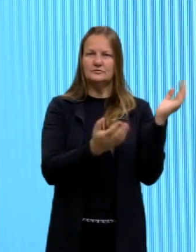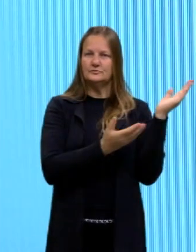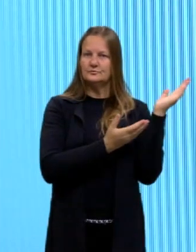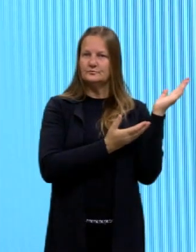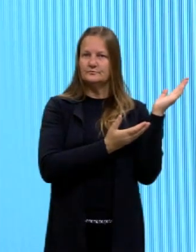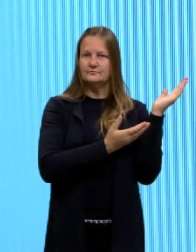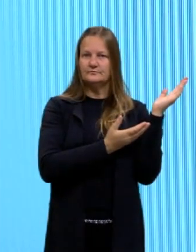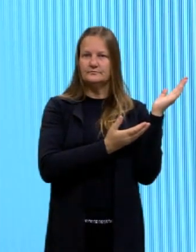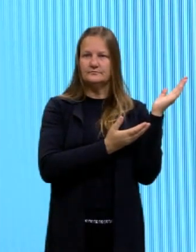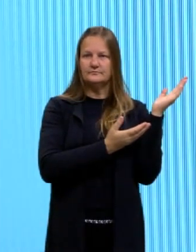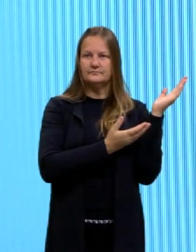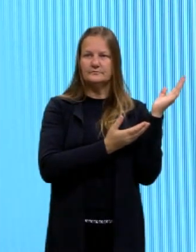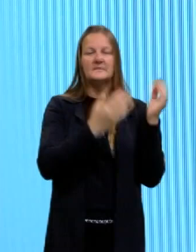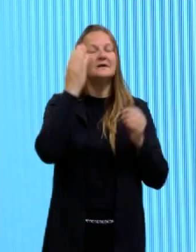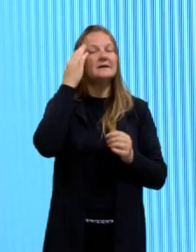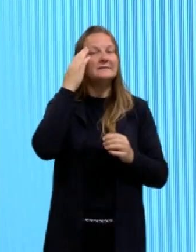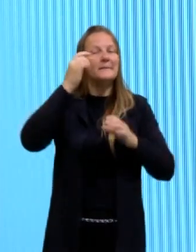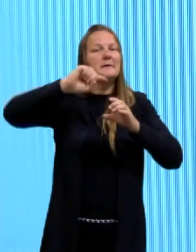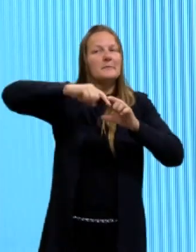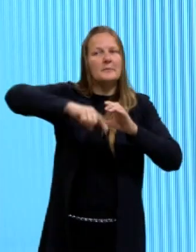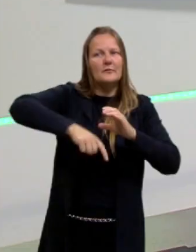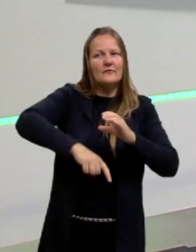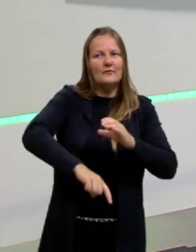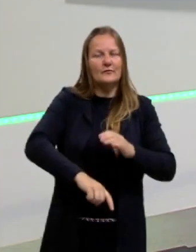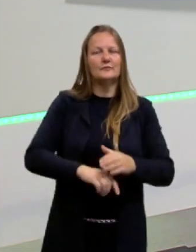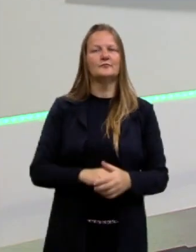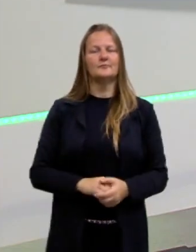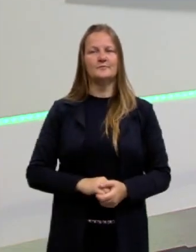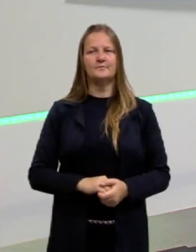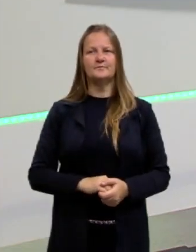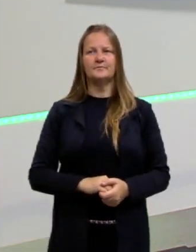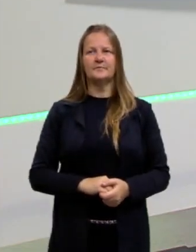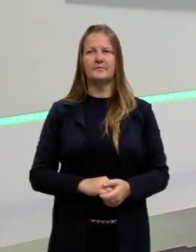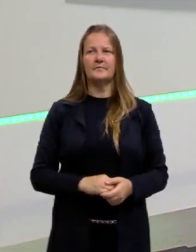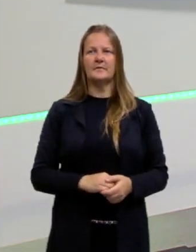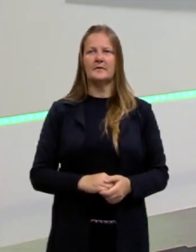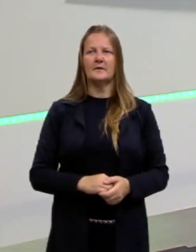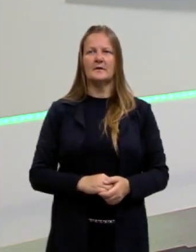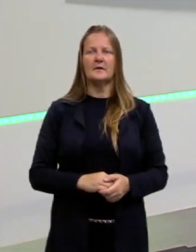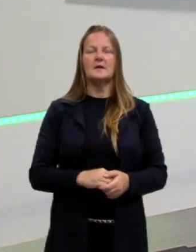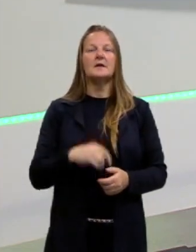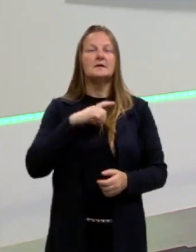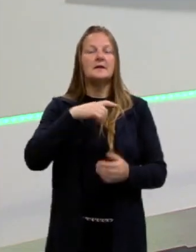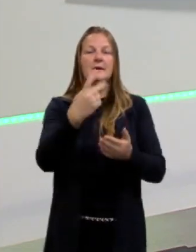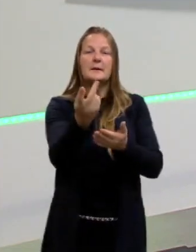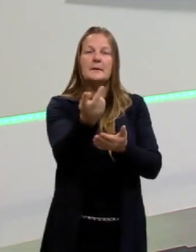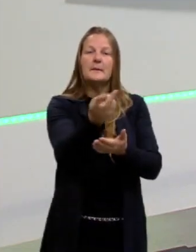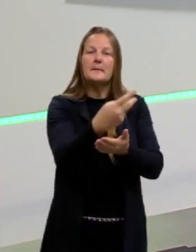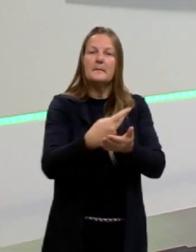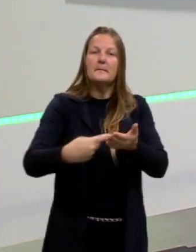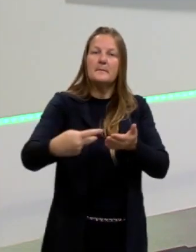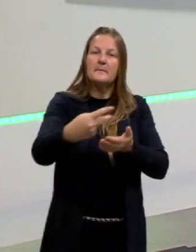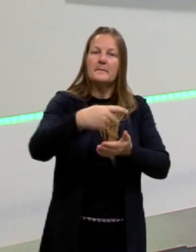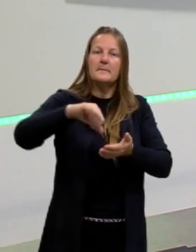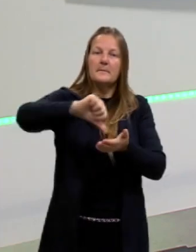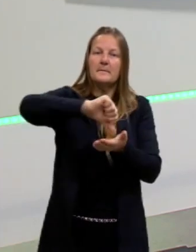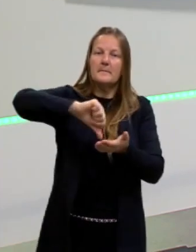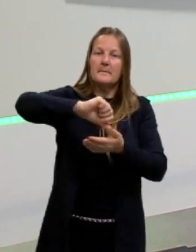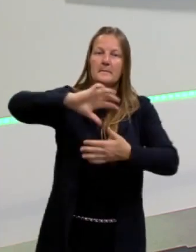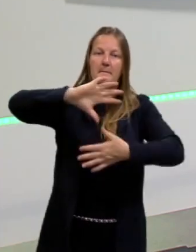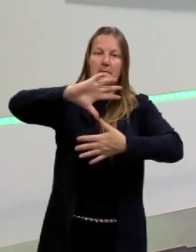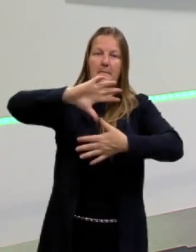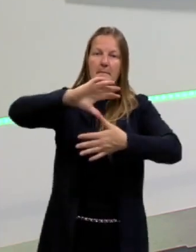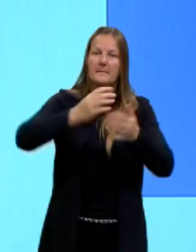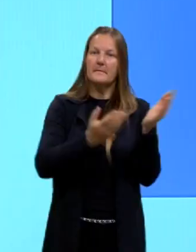entende um pouco mais sobre essa revolução. E aí, eu trago aqui, vai mostrar para vocês o mapa, né, sobre essa, esses